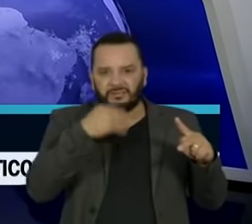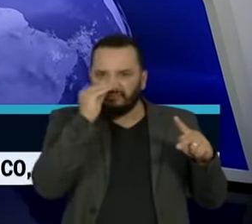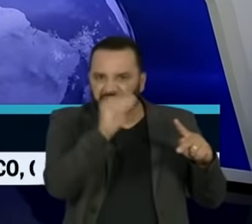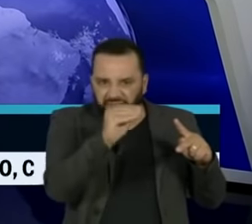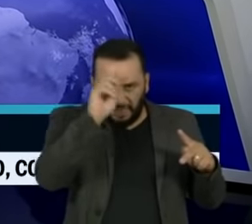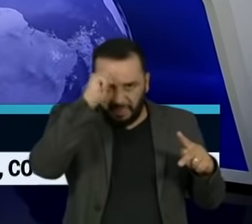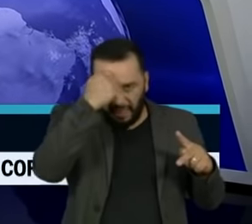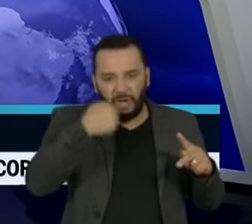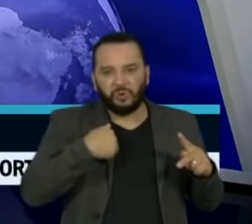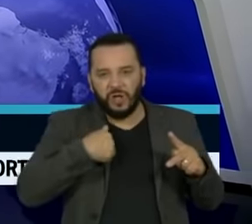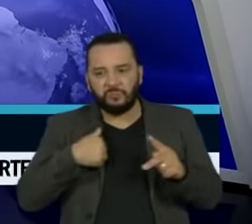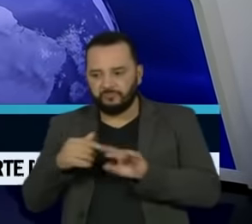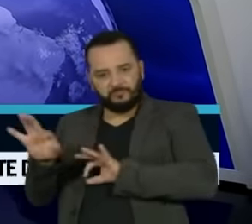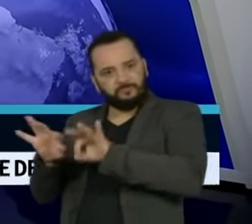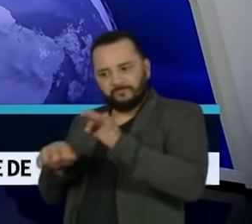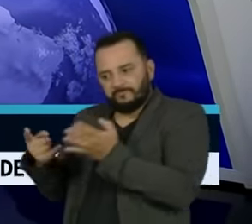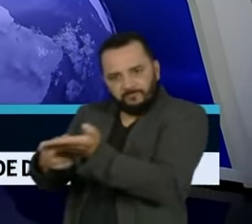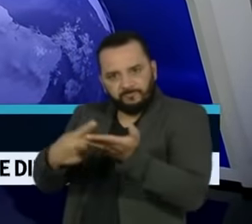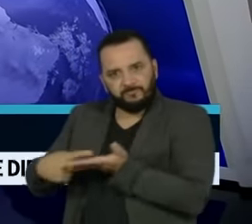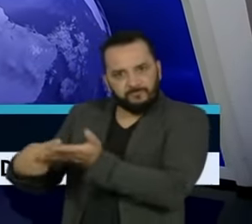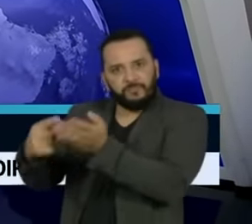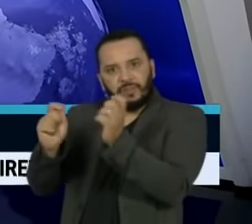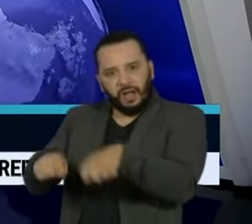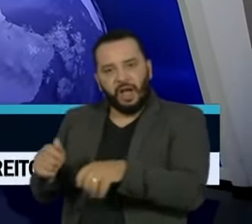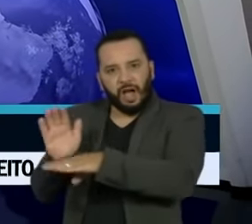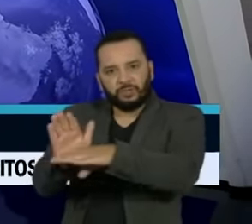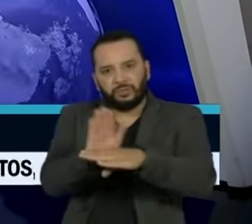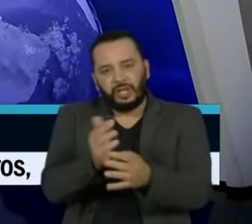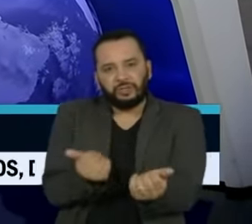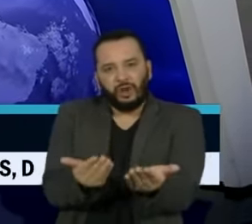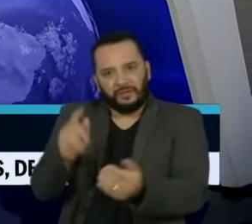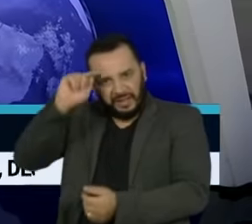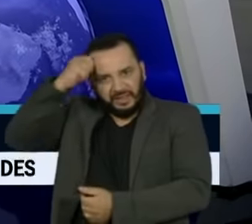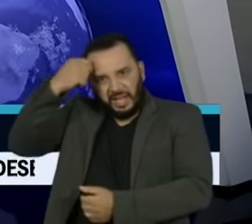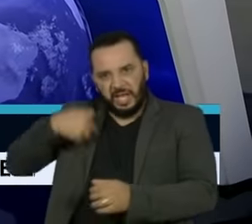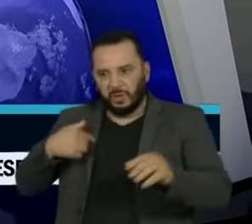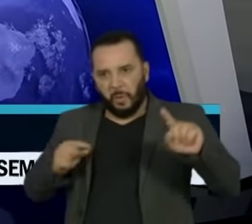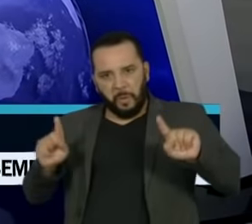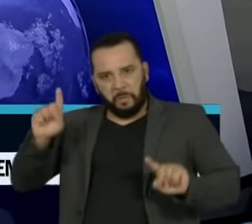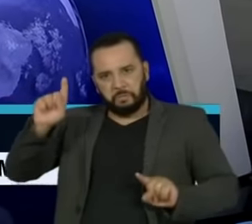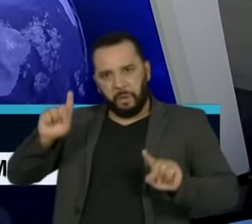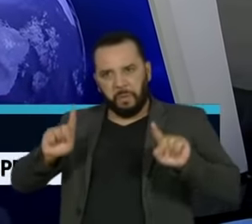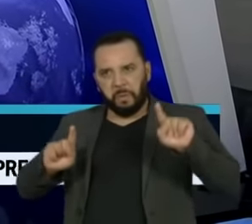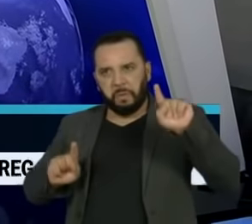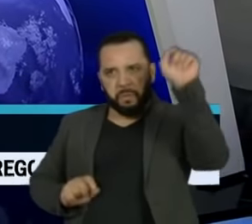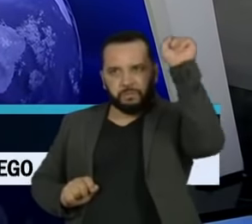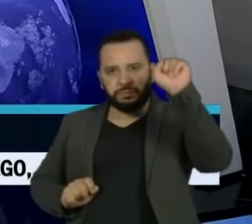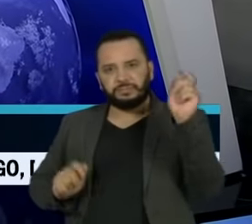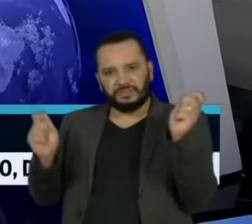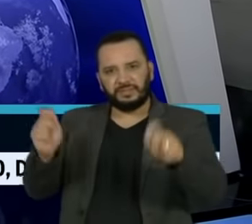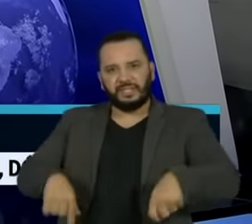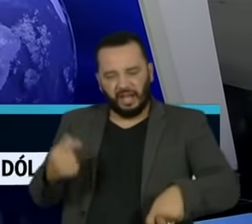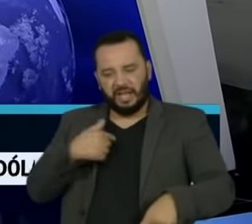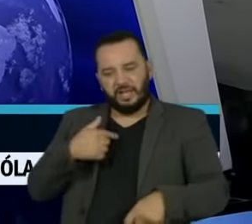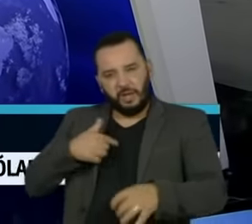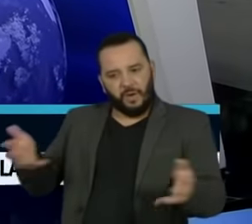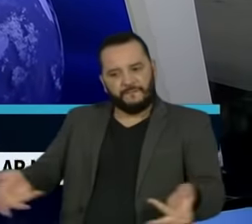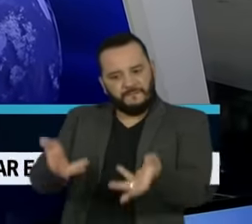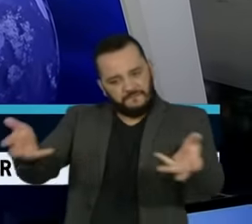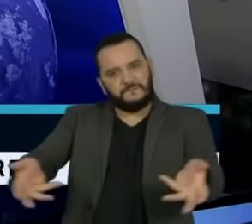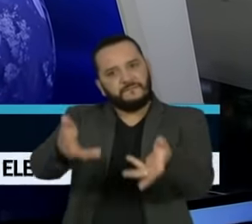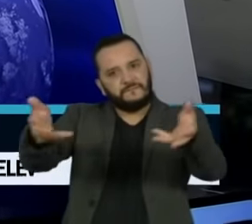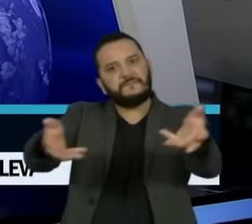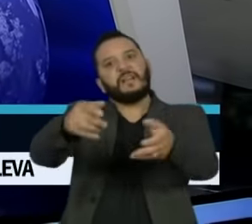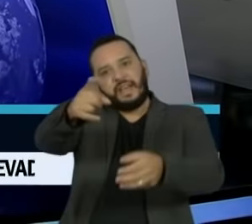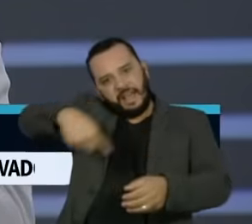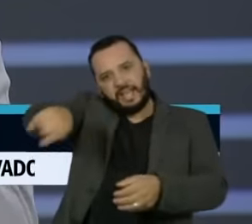criar uma condição para igualizar os jovens e os jovens negros, eu posso construir muitos talentos e eu posso transformá-los em